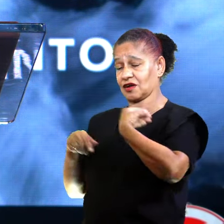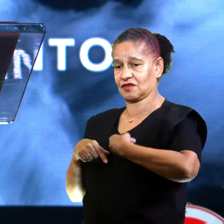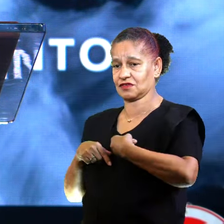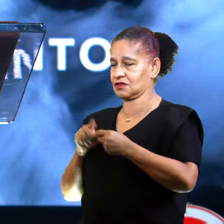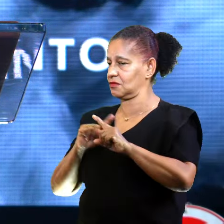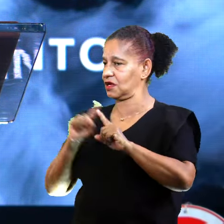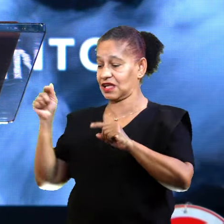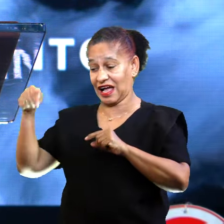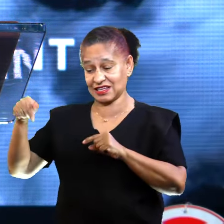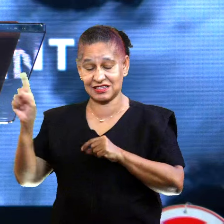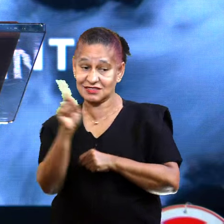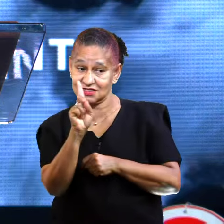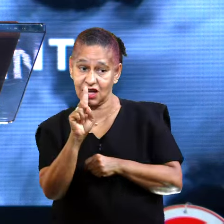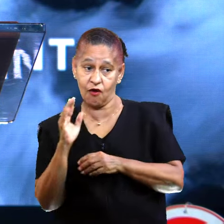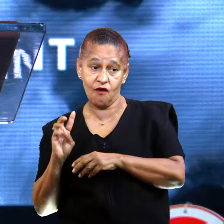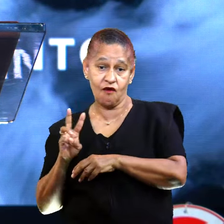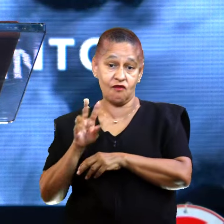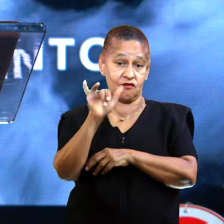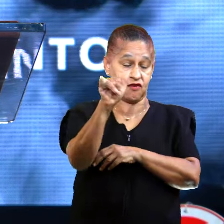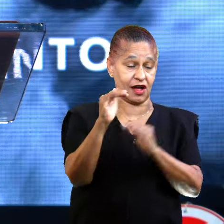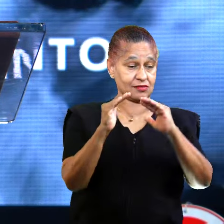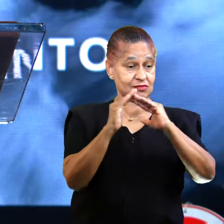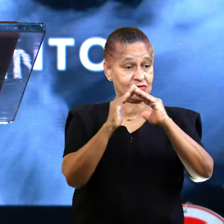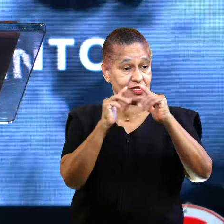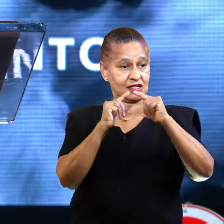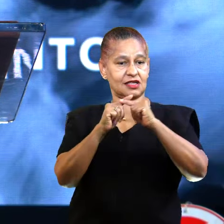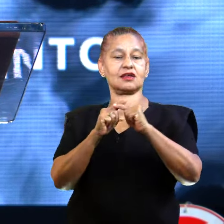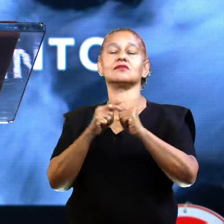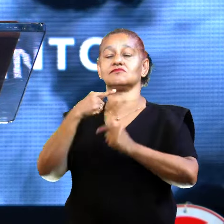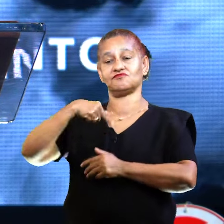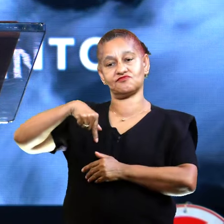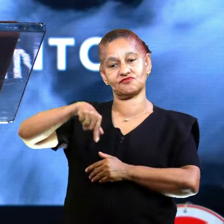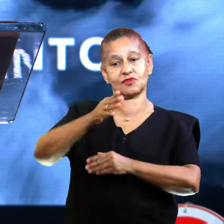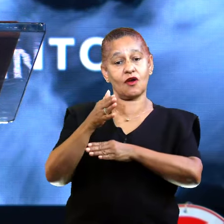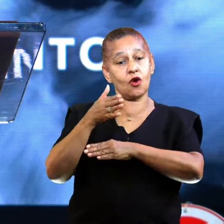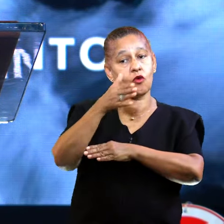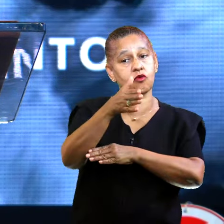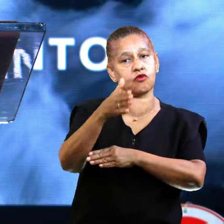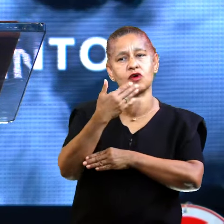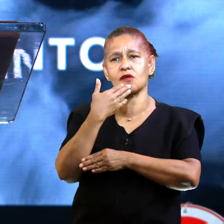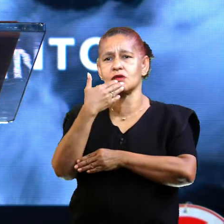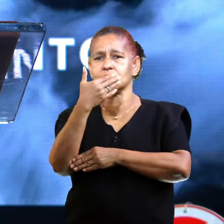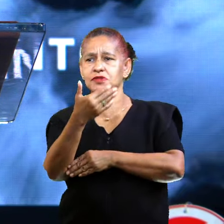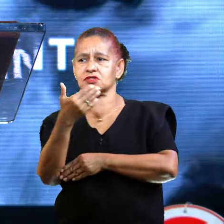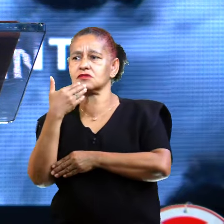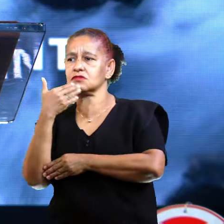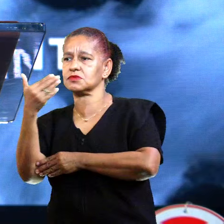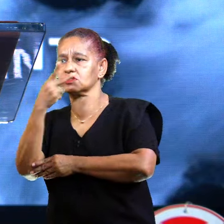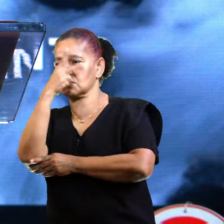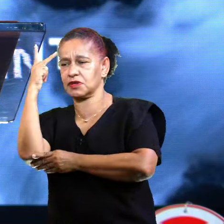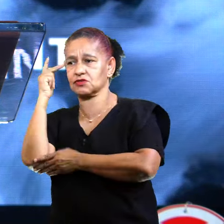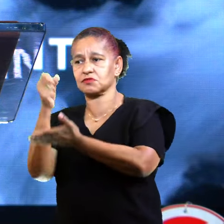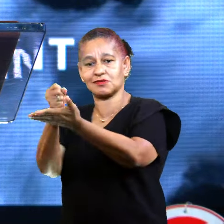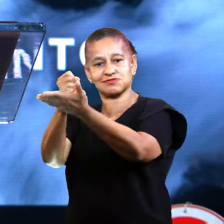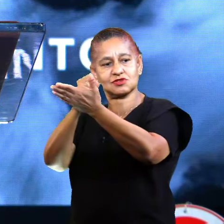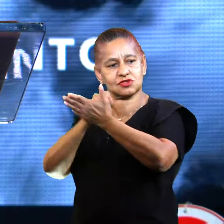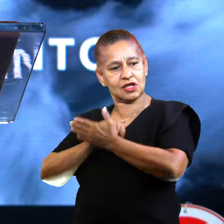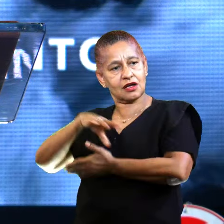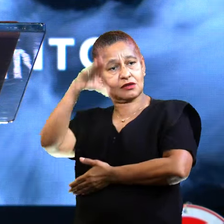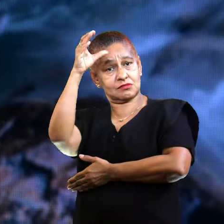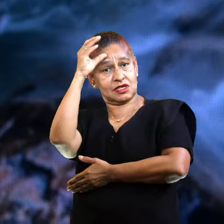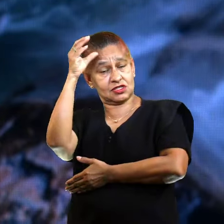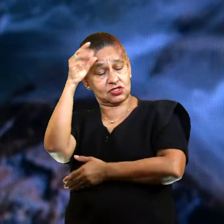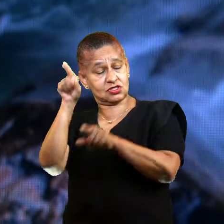aqui. Leva ele para a igreja. E eu fui para a igreja e pedi reforço. Chamei três irmãos e chamei minha tia.